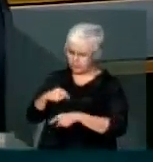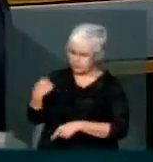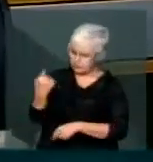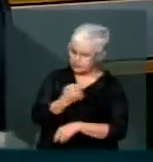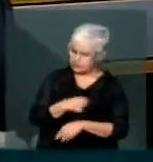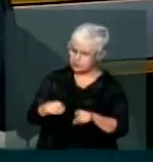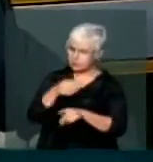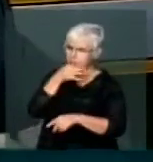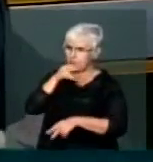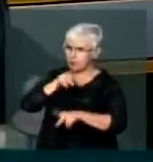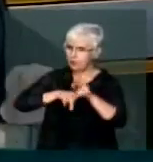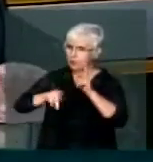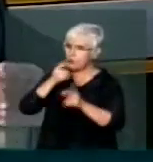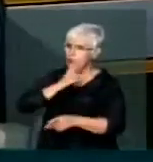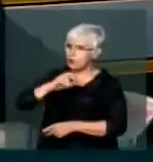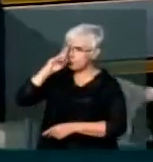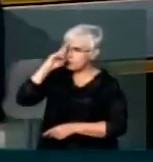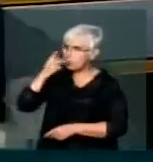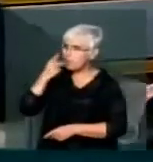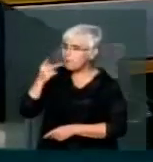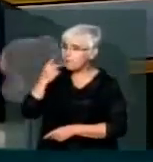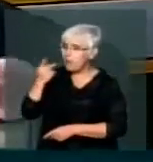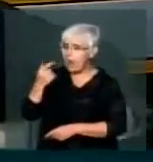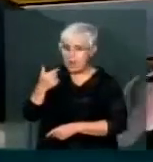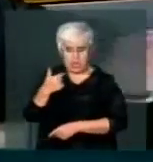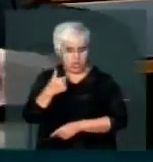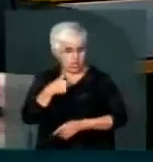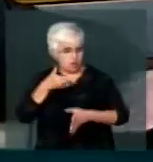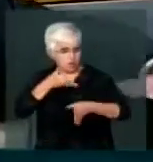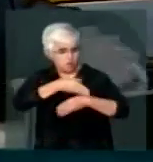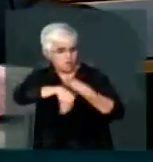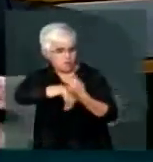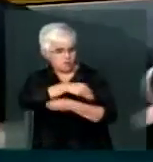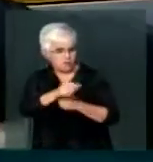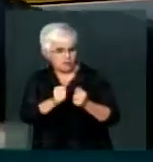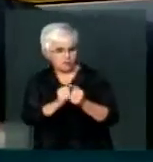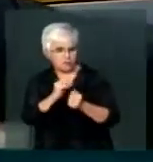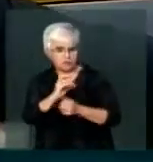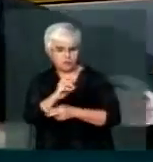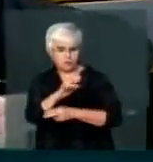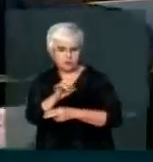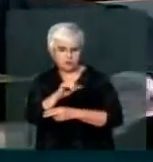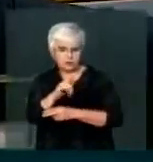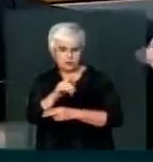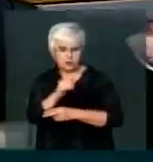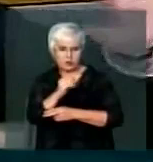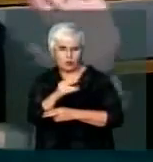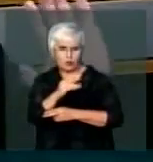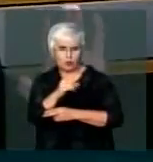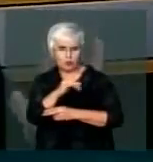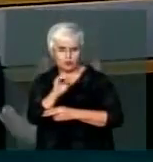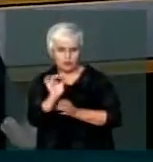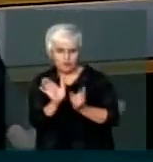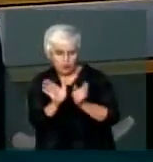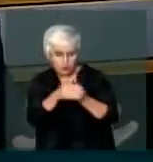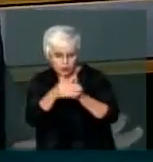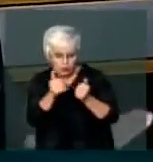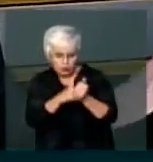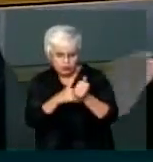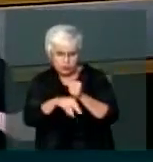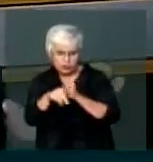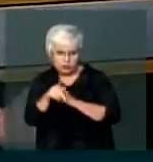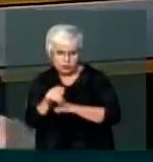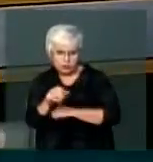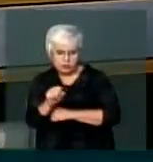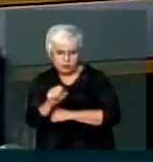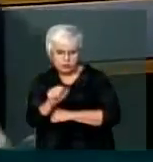Vossa Senhoria dizer assim Não tenho nenhum envolvimento criminal ou cível Ou nada debaixo do plano na questão de Passadina